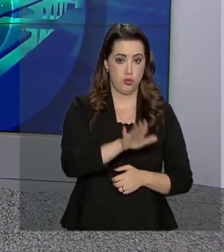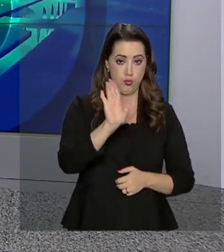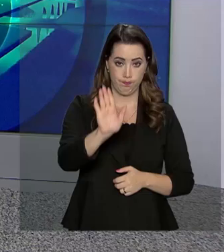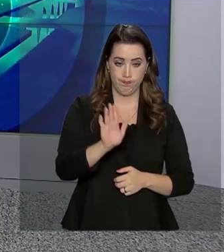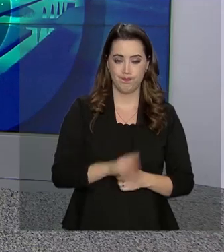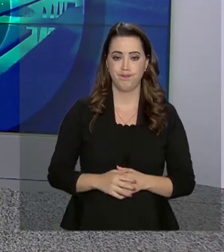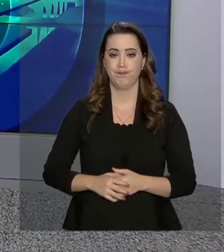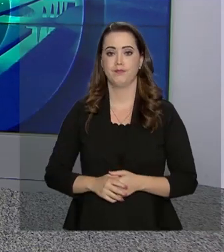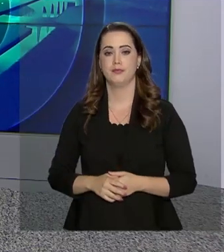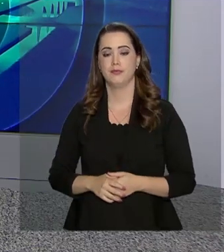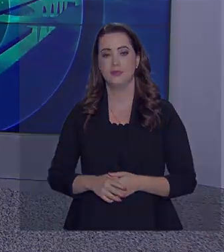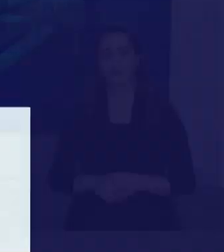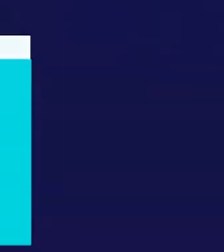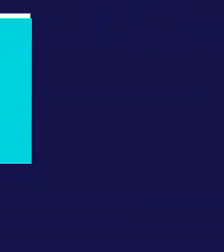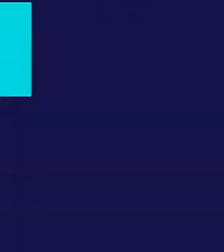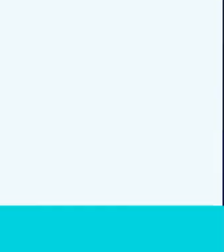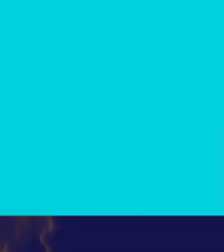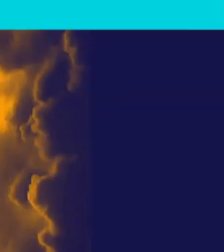volta já já.